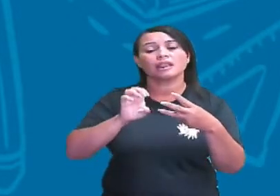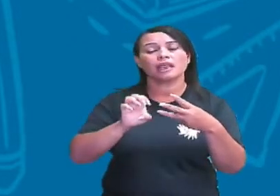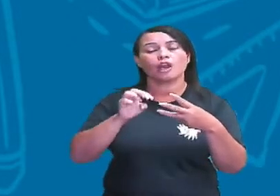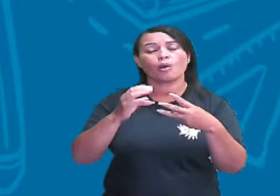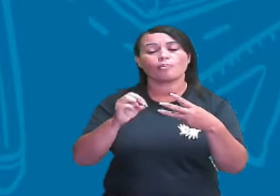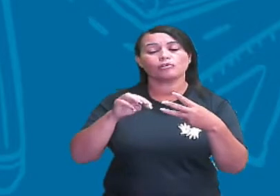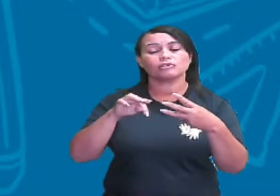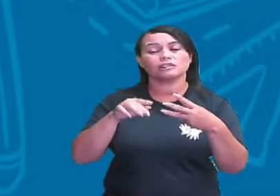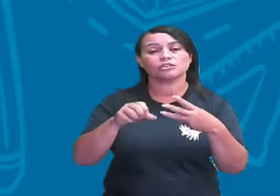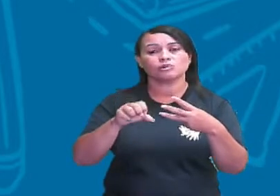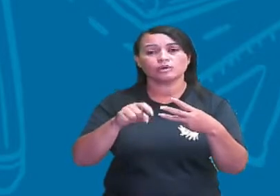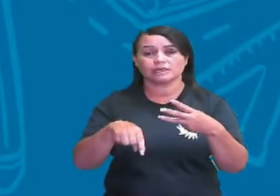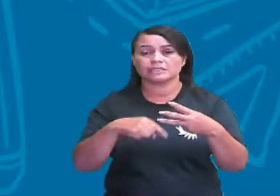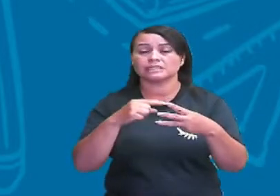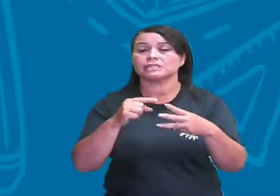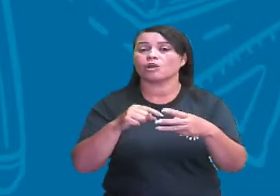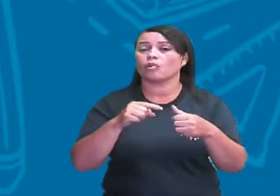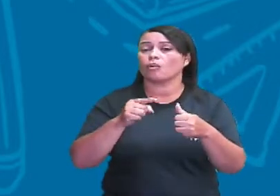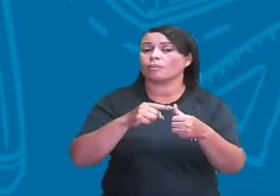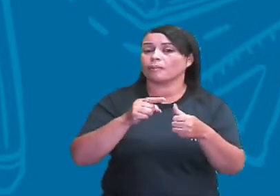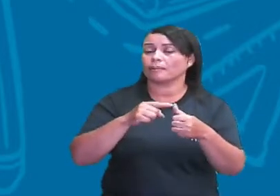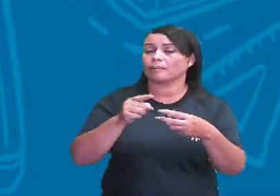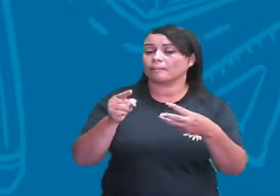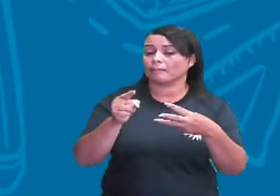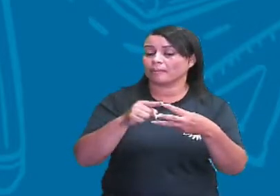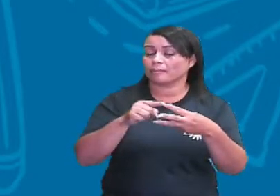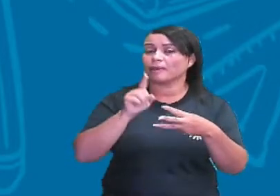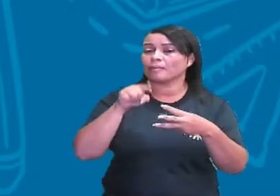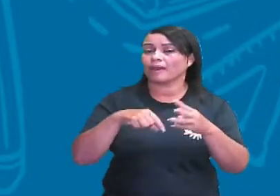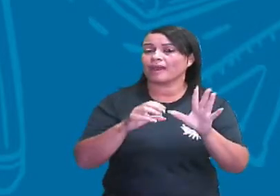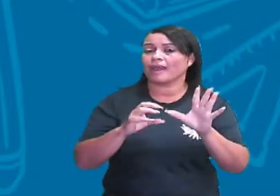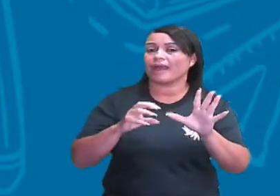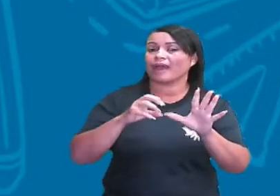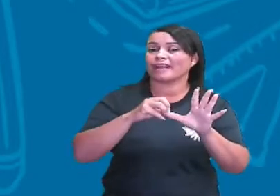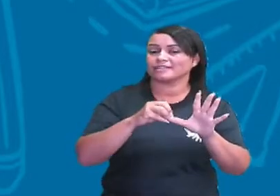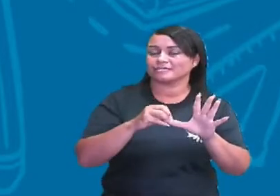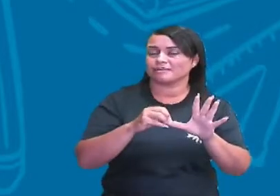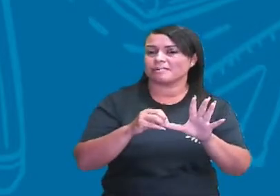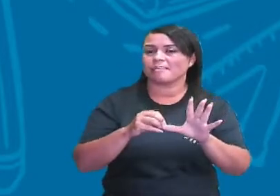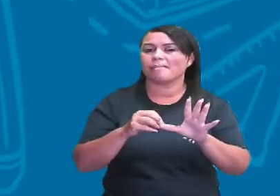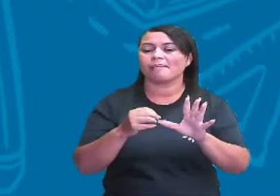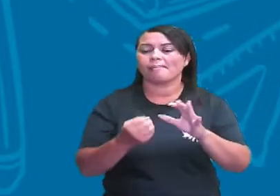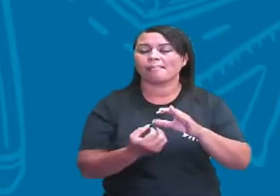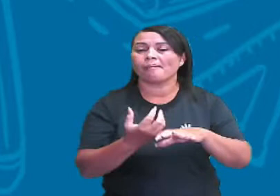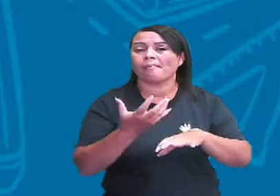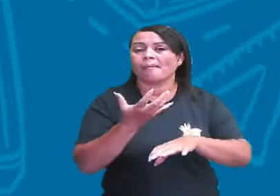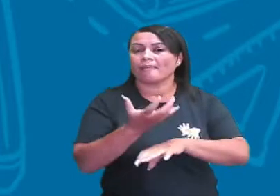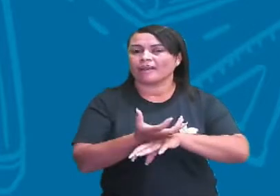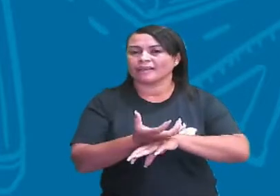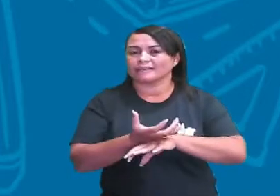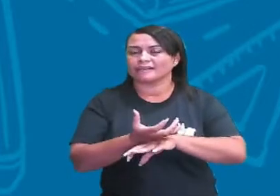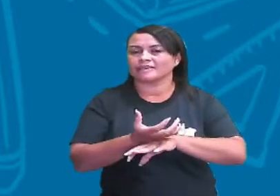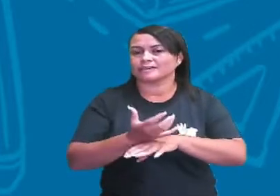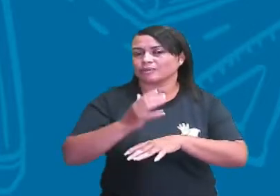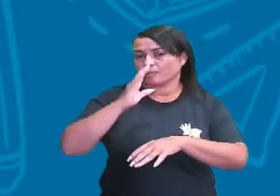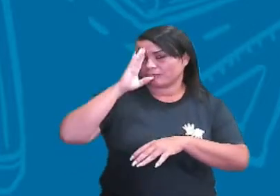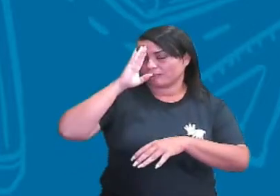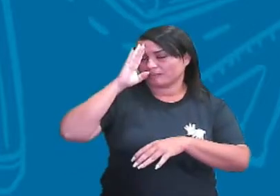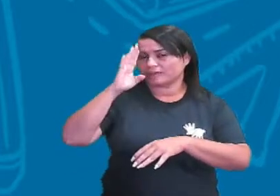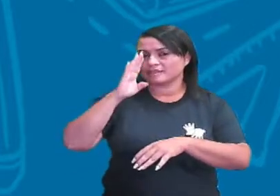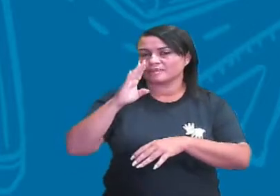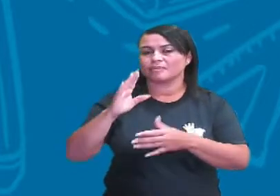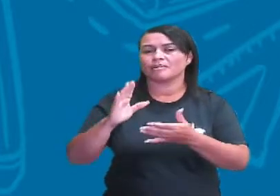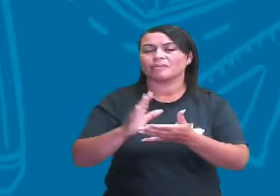as espécies vegetais, as plantas, certo? Que vão servir como base alimentar para algumas